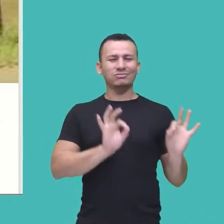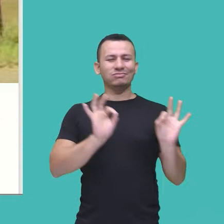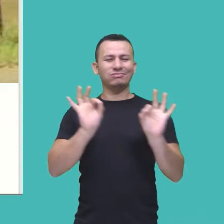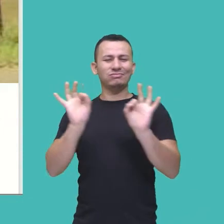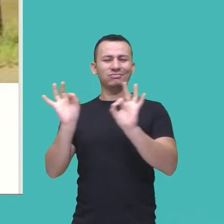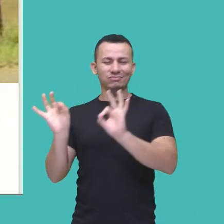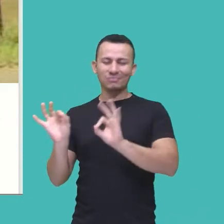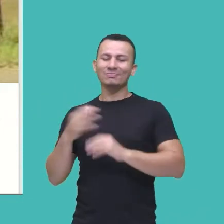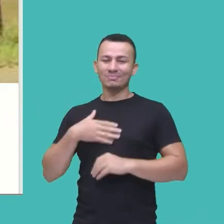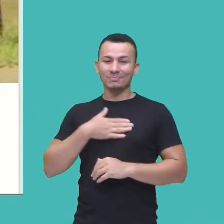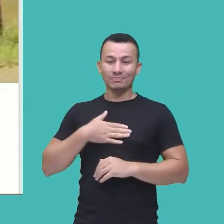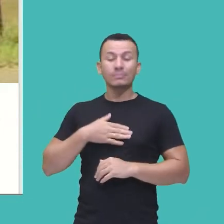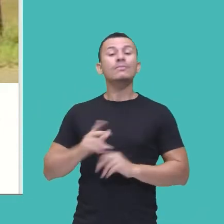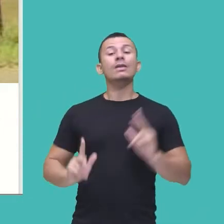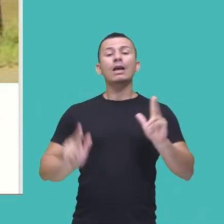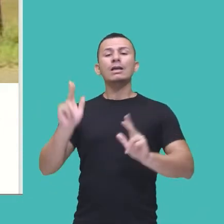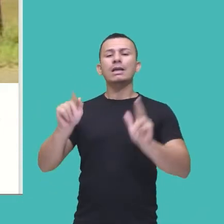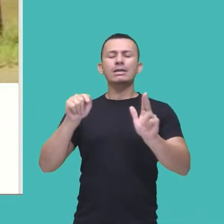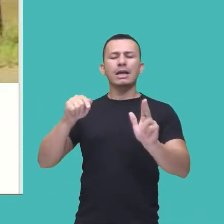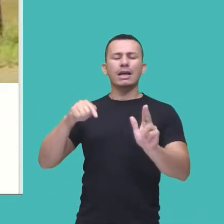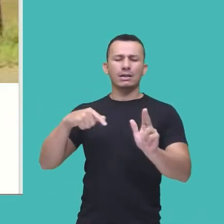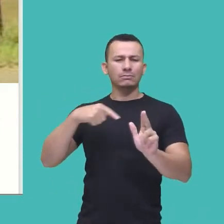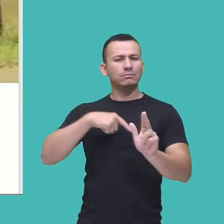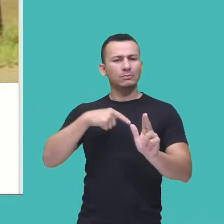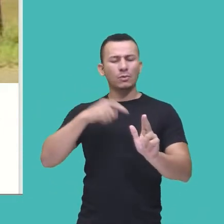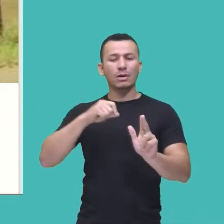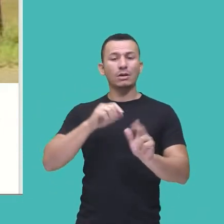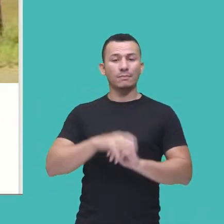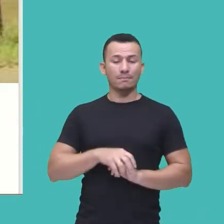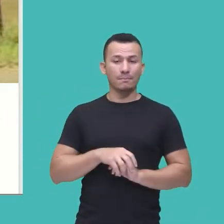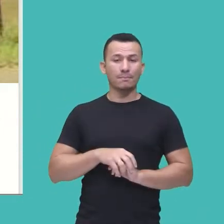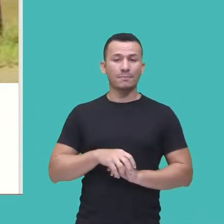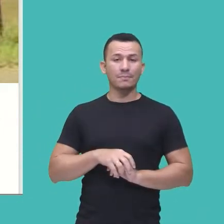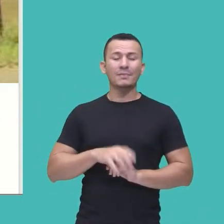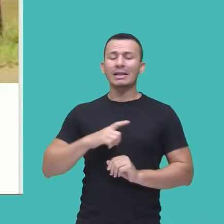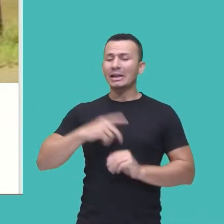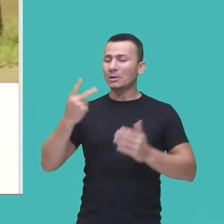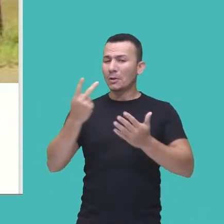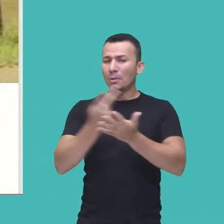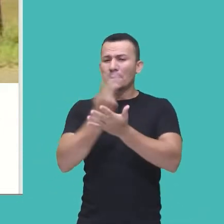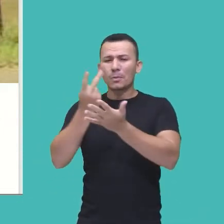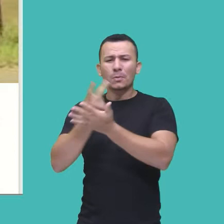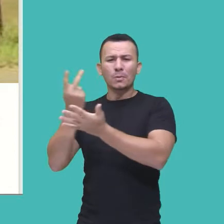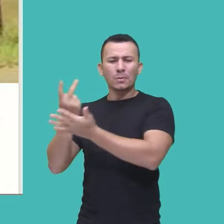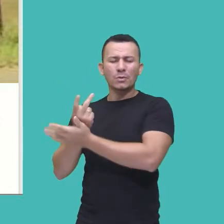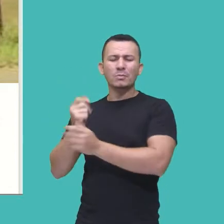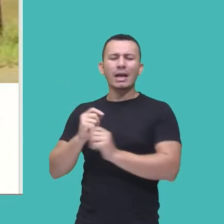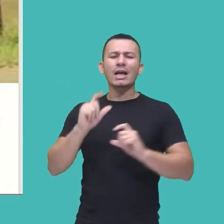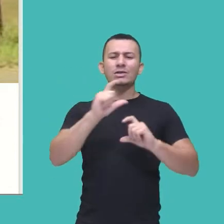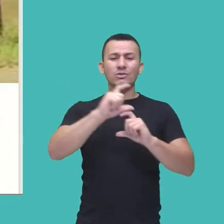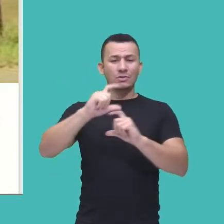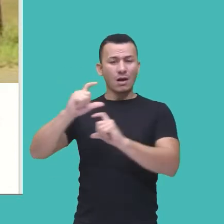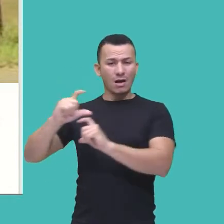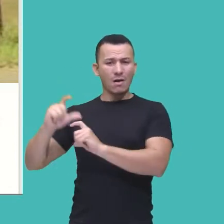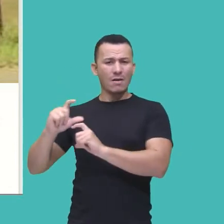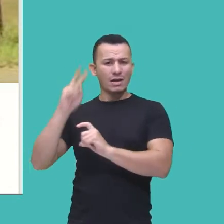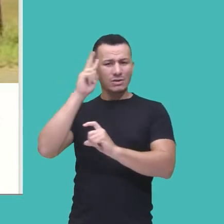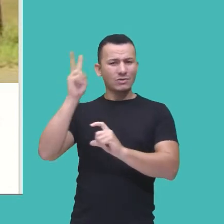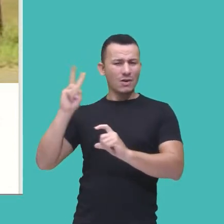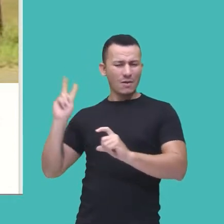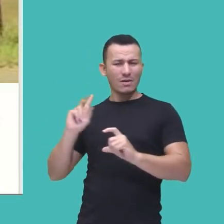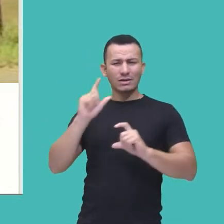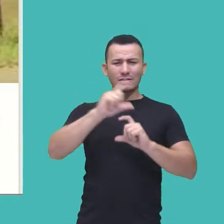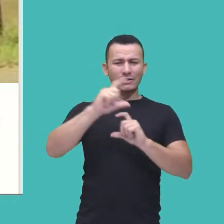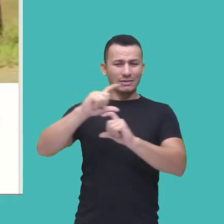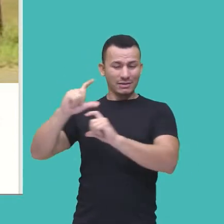mais, e ela é uma série que ela é derivada de acontecimentos de um quadrinho, né, baseada em histórias em quadrinhos que